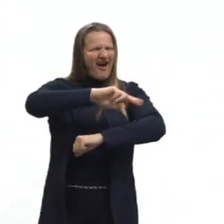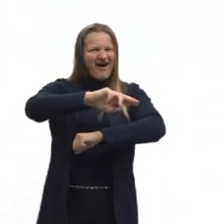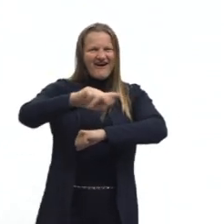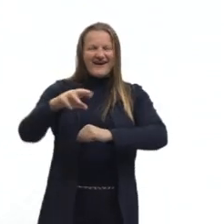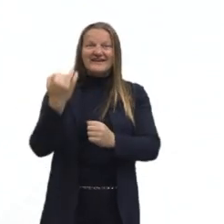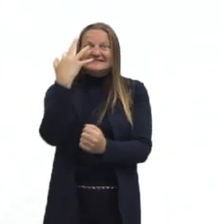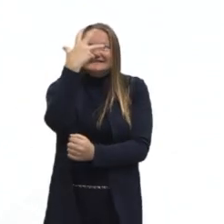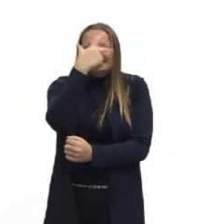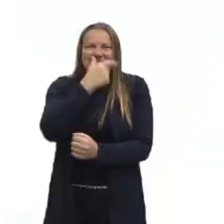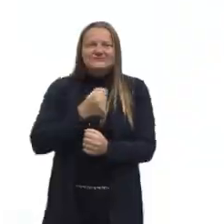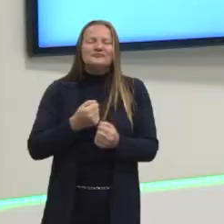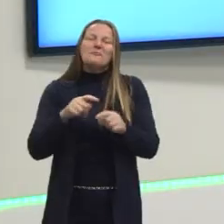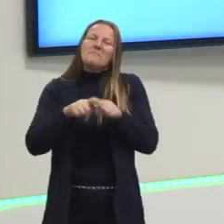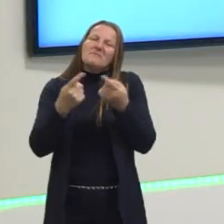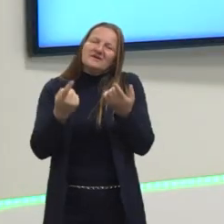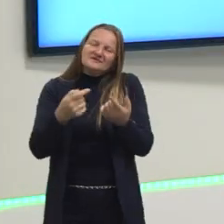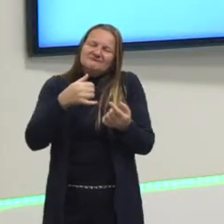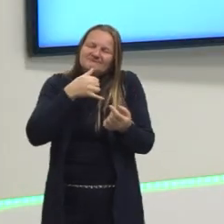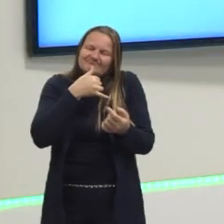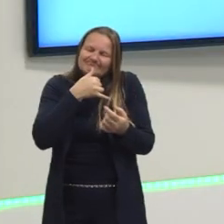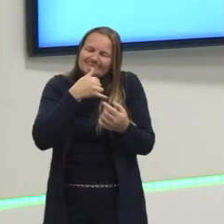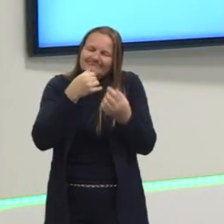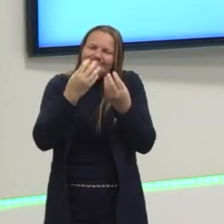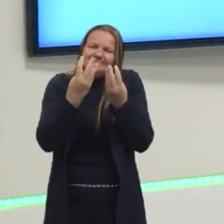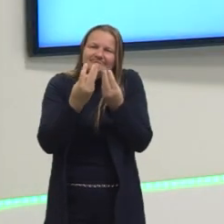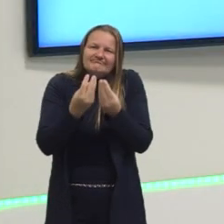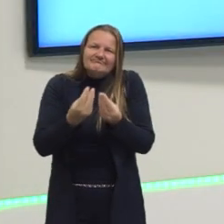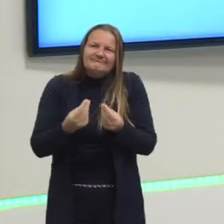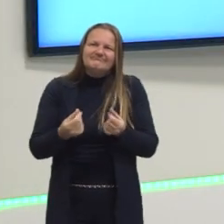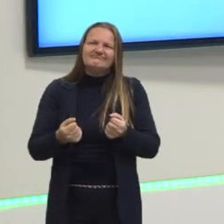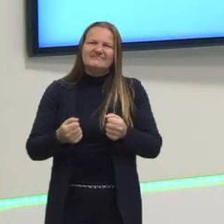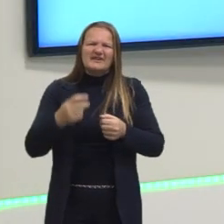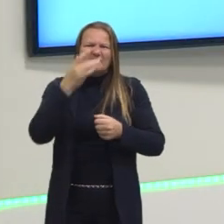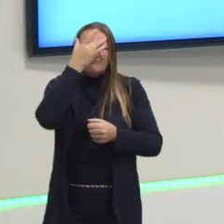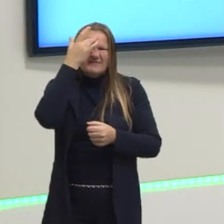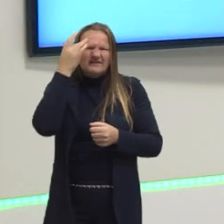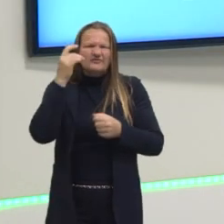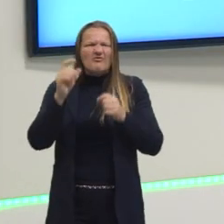degradado. É o que nós vamos ver agora, tá? Um pouquinho.